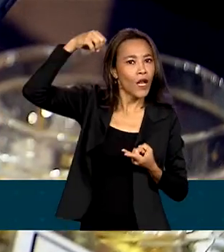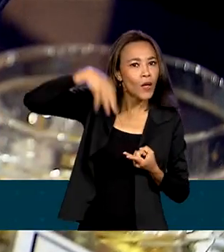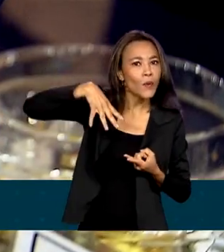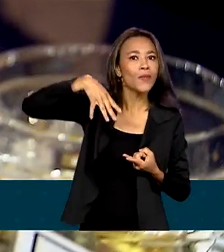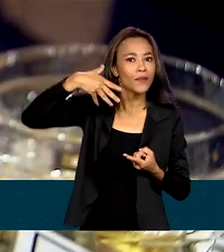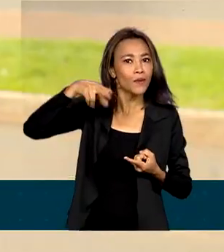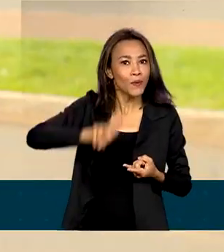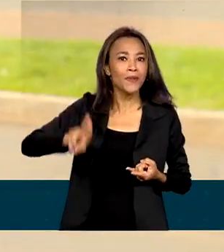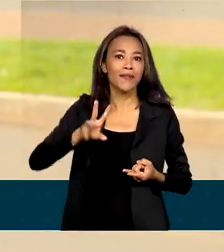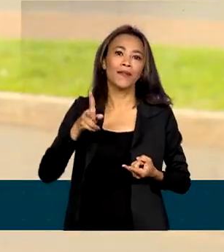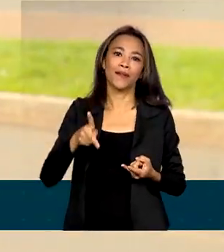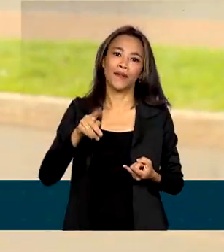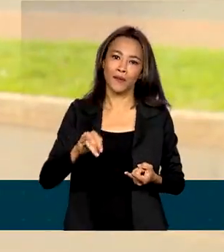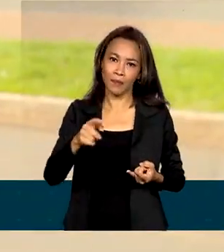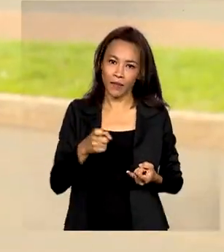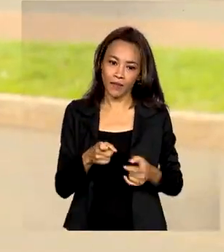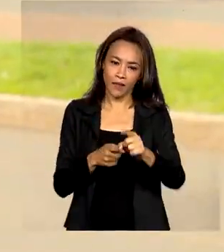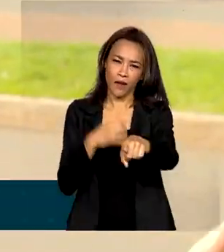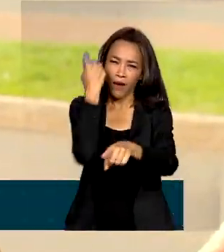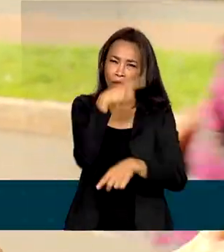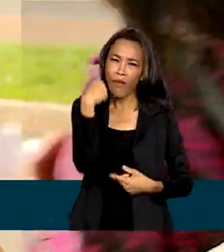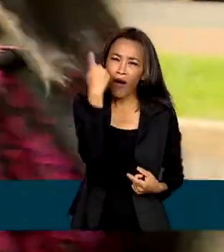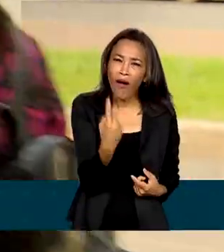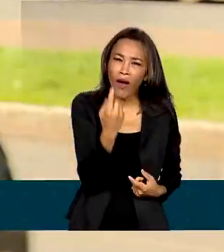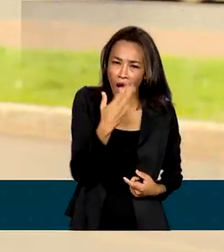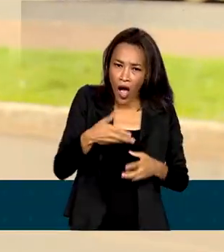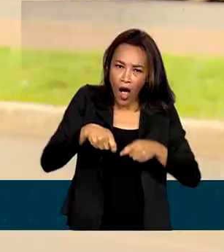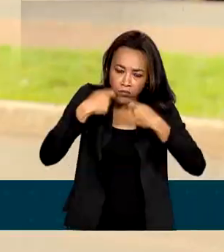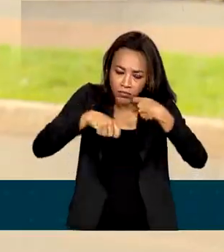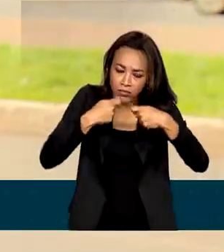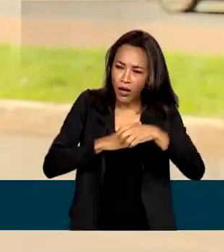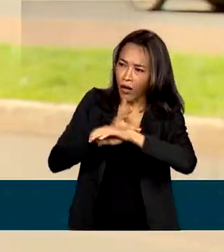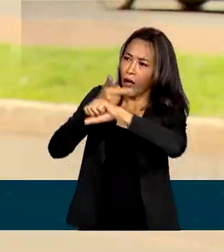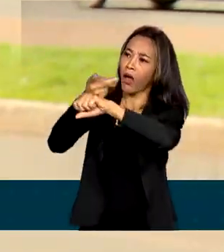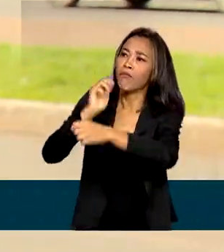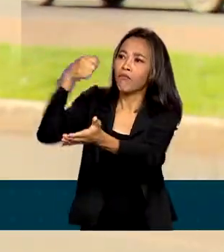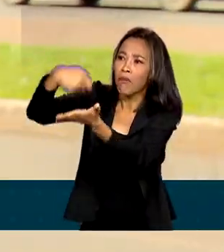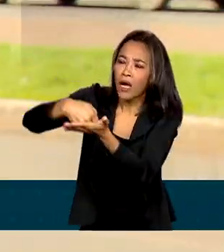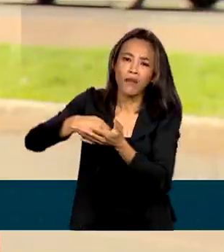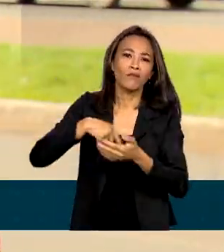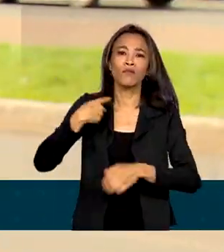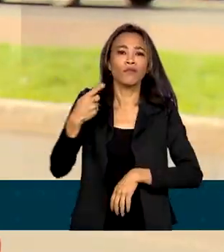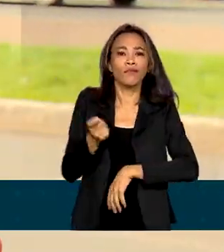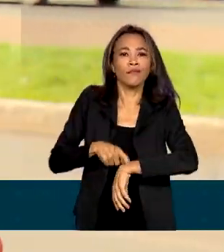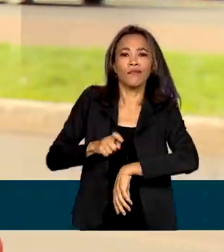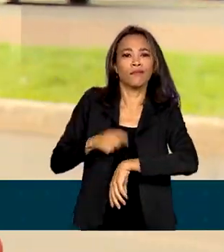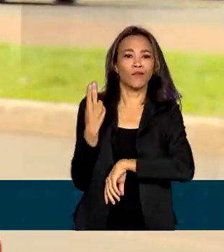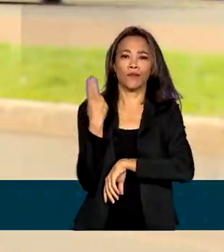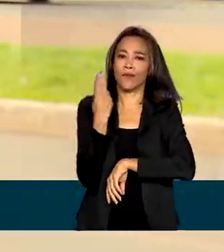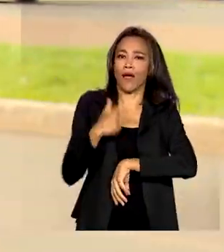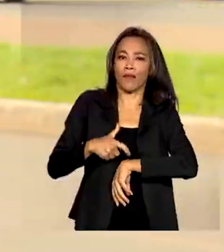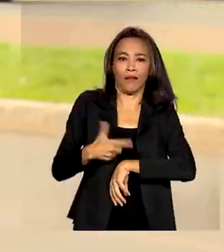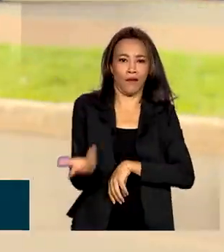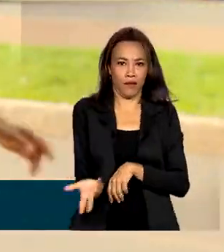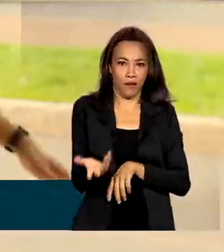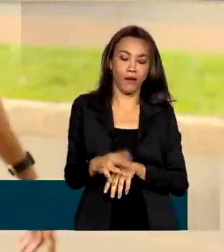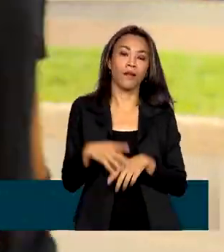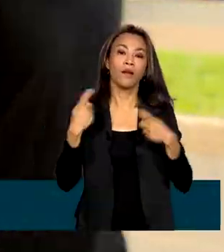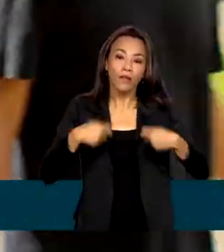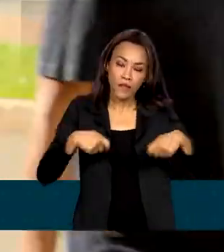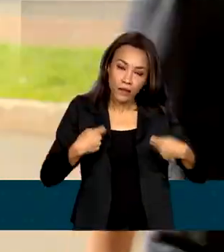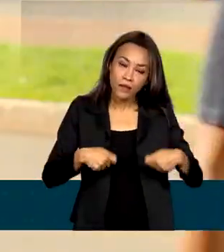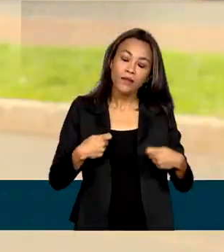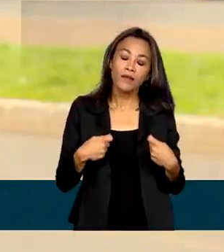modalidade. Tem uma hora de almoço, não dá para ir em uma lotérica e pagar uma conta. Então, fazendo essa disponibilização para quem precisa,